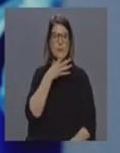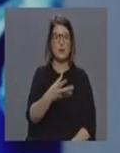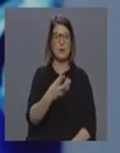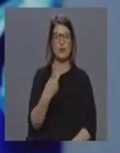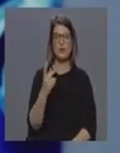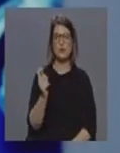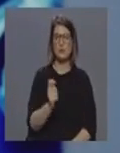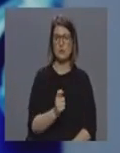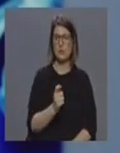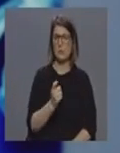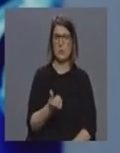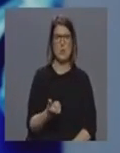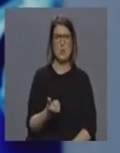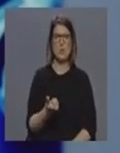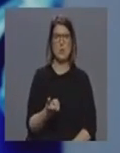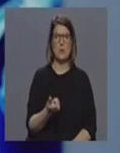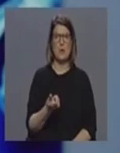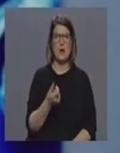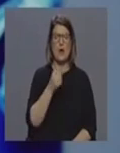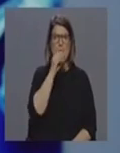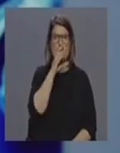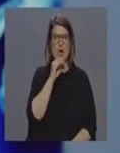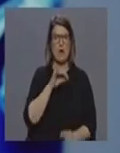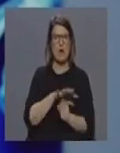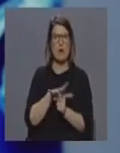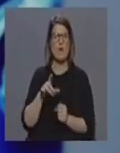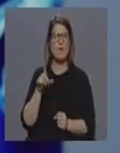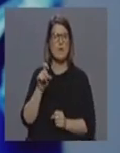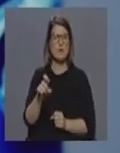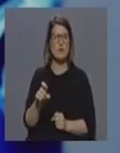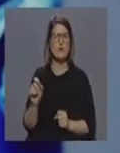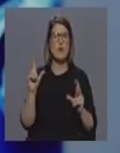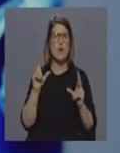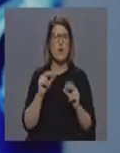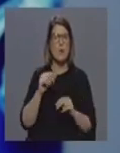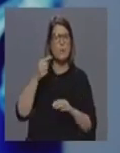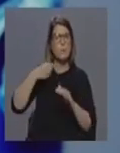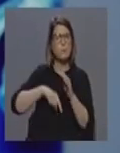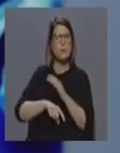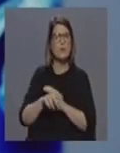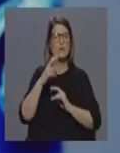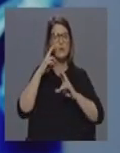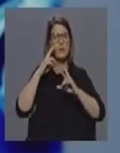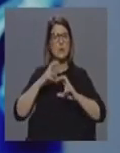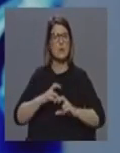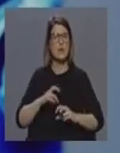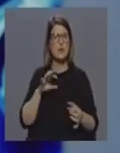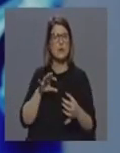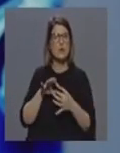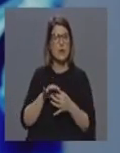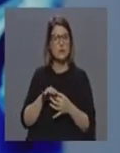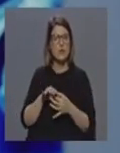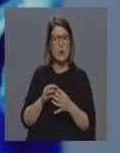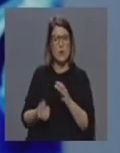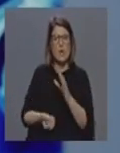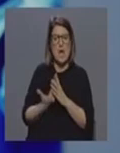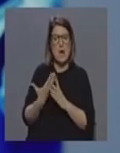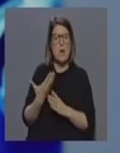e pouco de conhecimento deste novo coronavírus, de aprofundamento, de investigação também do seu comportamento, das suas origens,